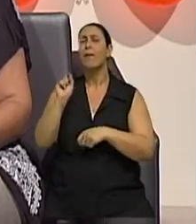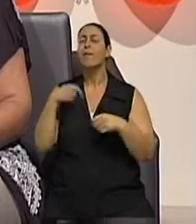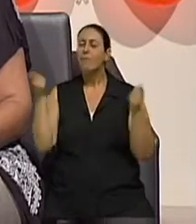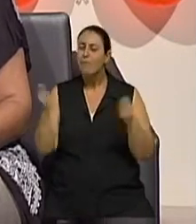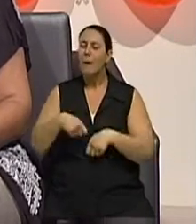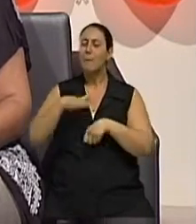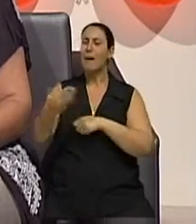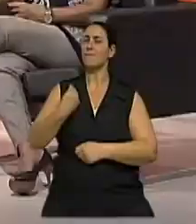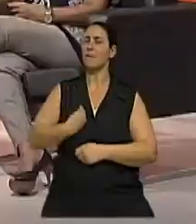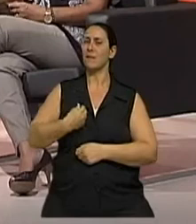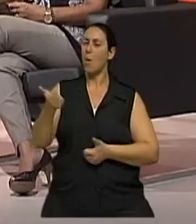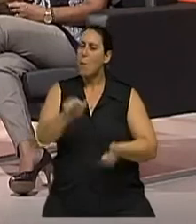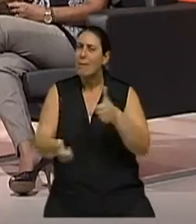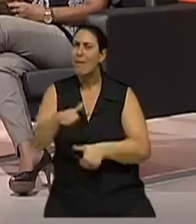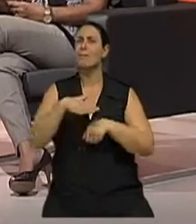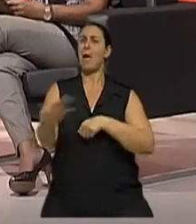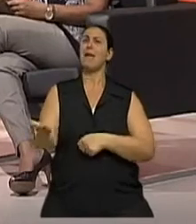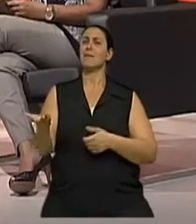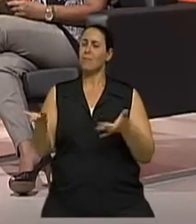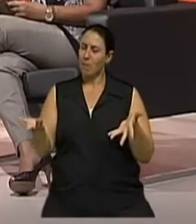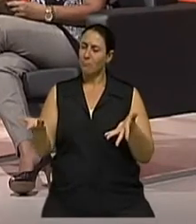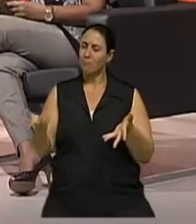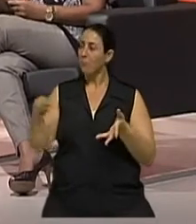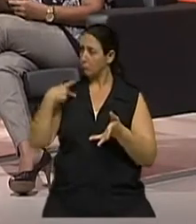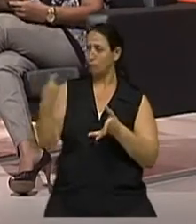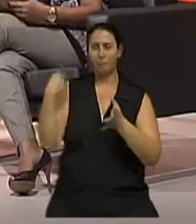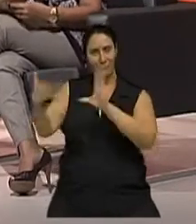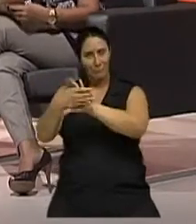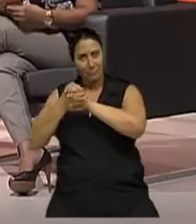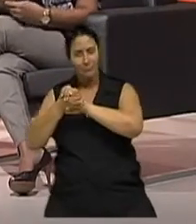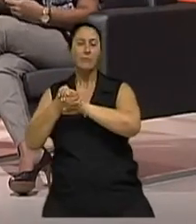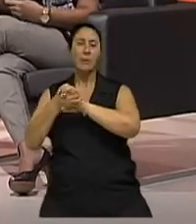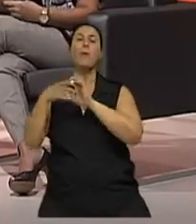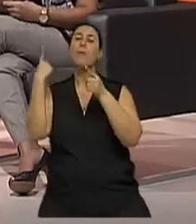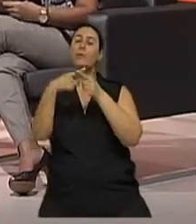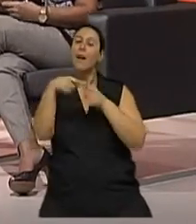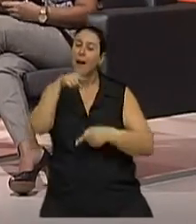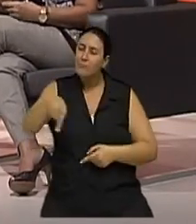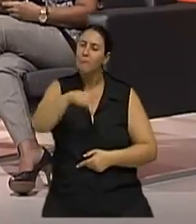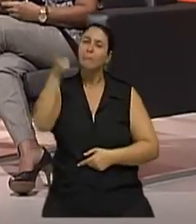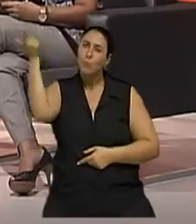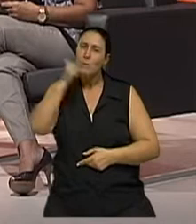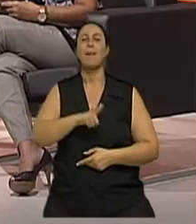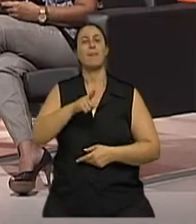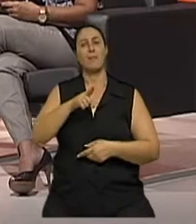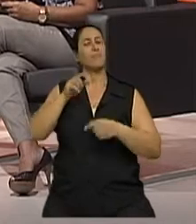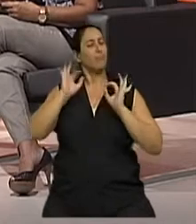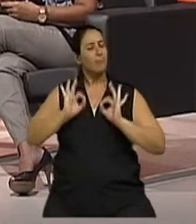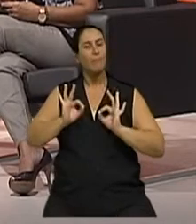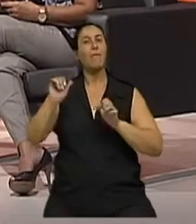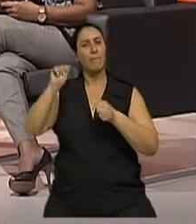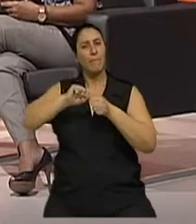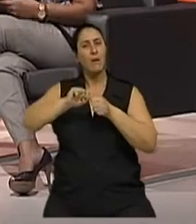com mais qualidade. Isso gratifica a gente, né? Doutor, vamos terminar de mãos dadas? Me dê aqui a mão, porque assim a gente realmente